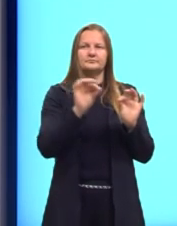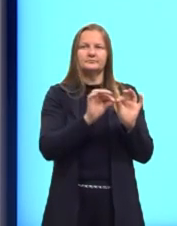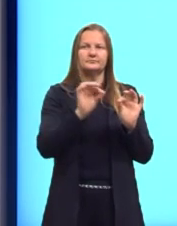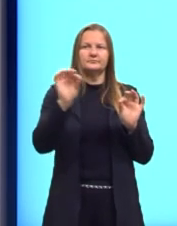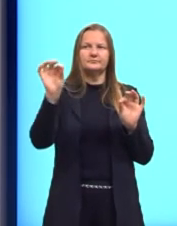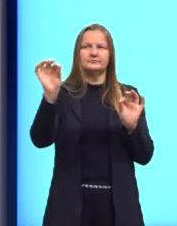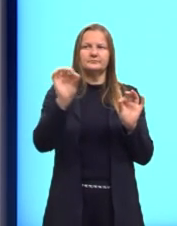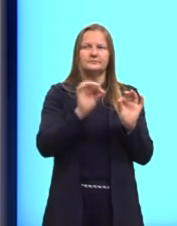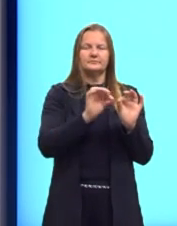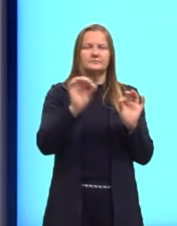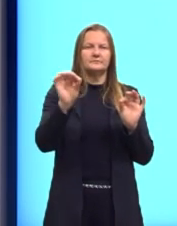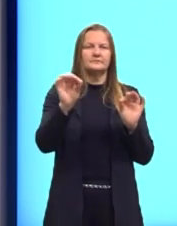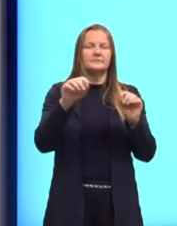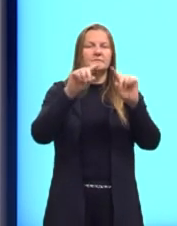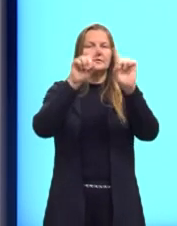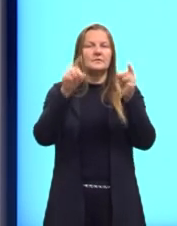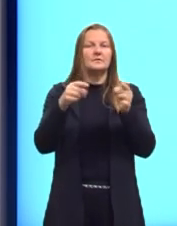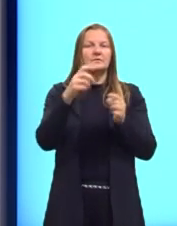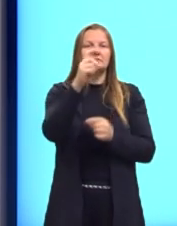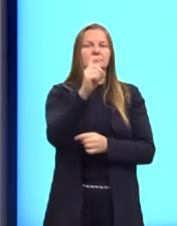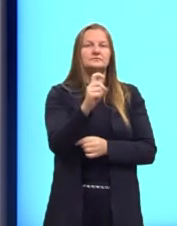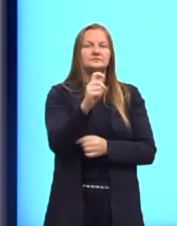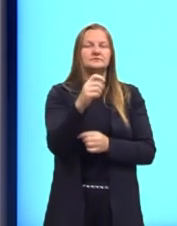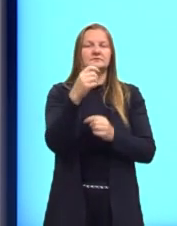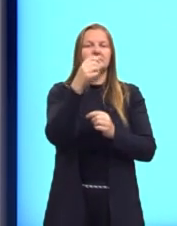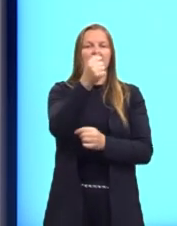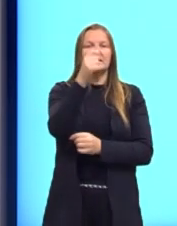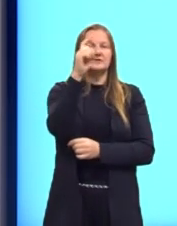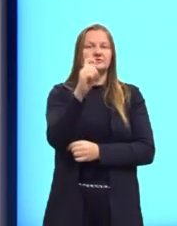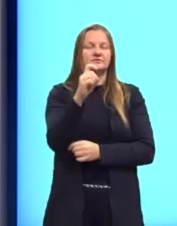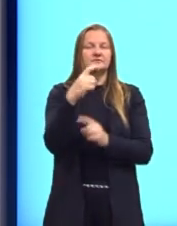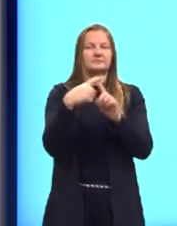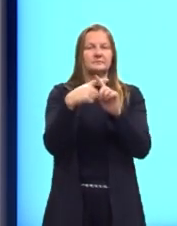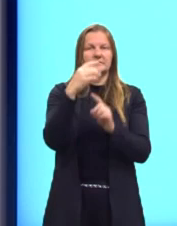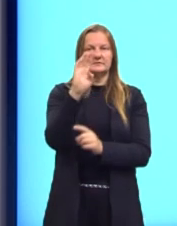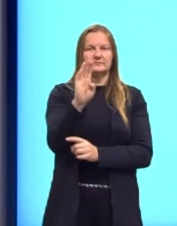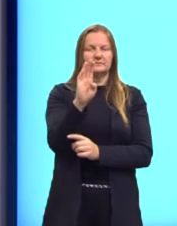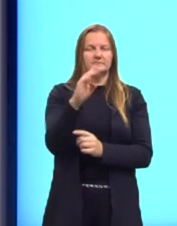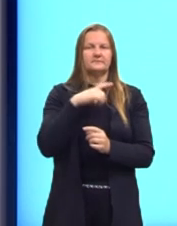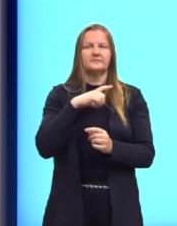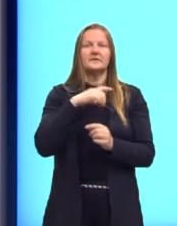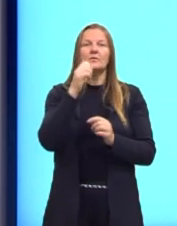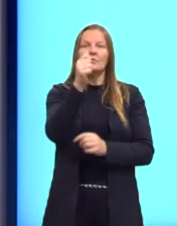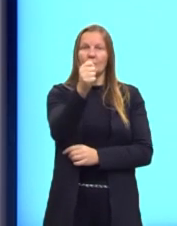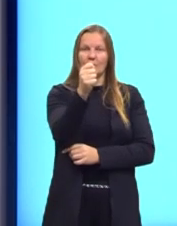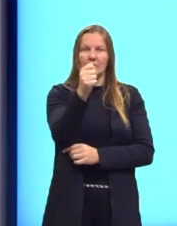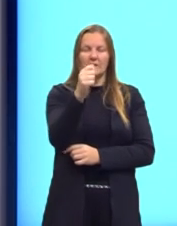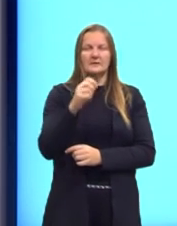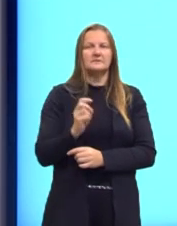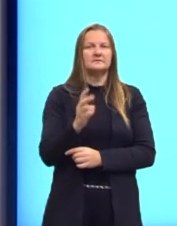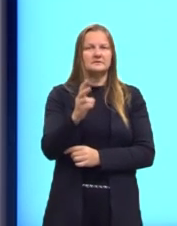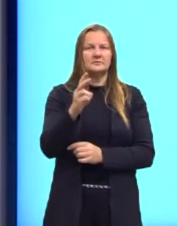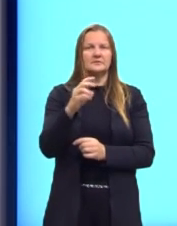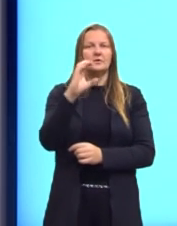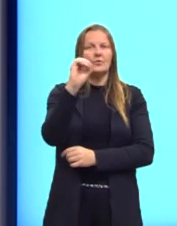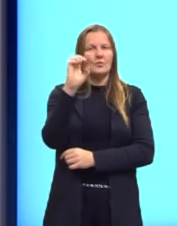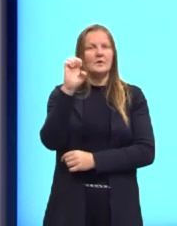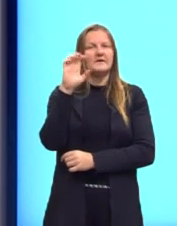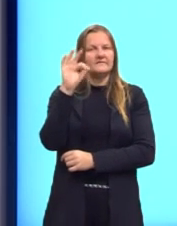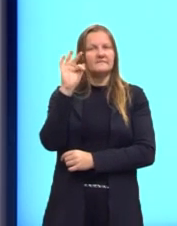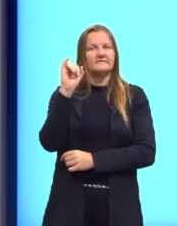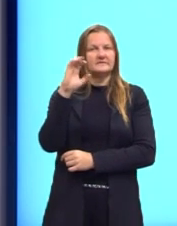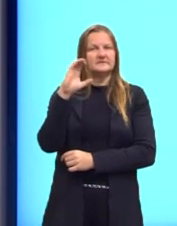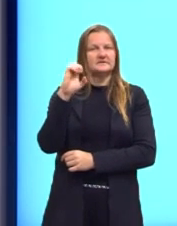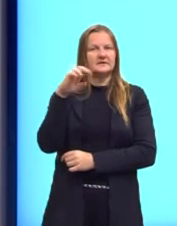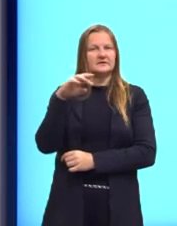reta representa a função de x, ax mais b, sendo que o A é o coeficiente ali de